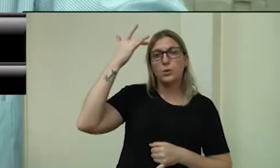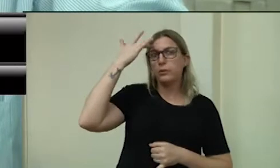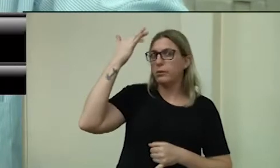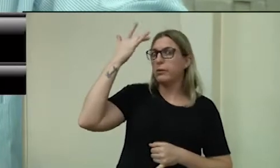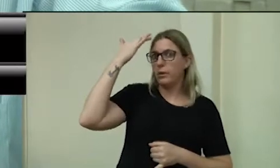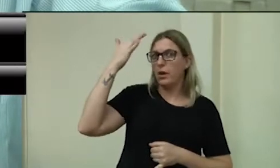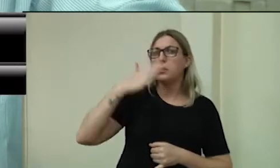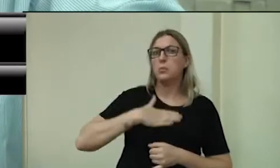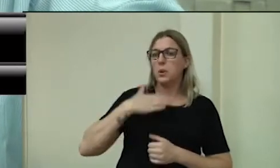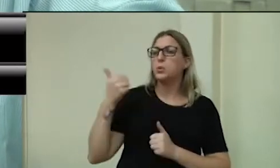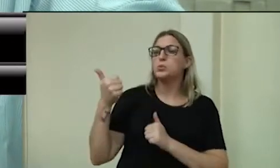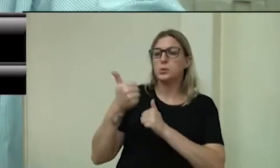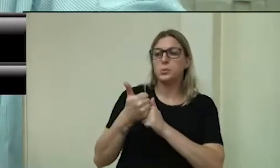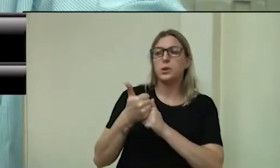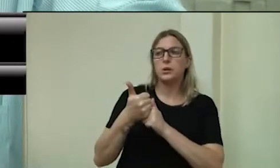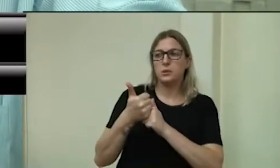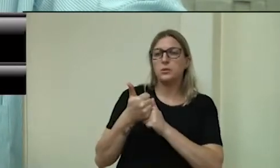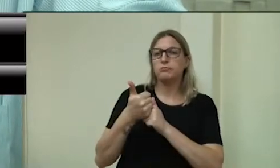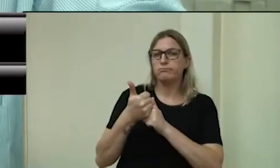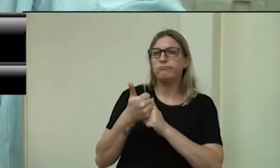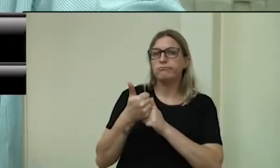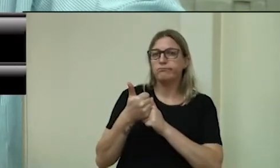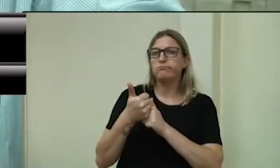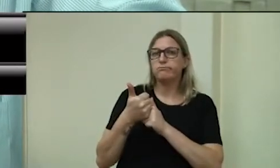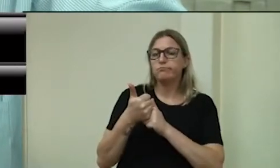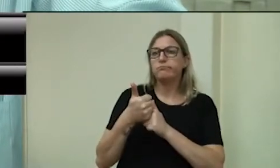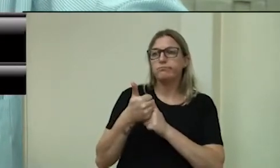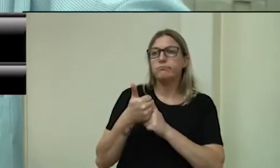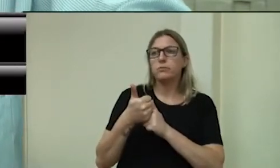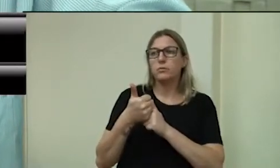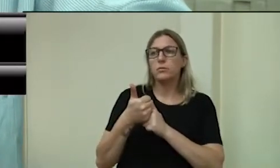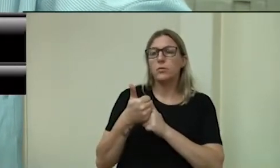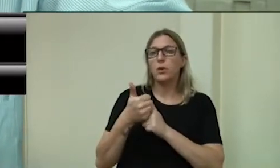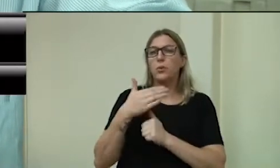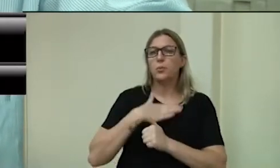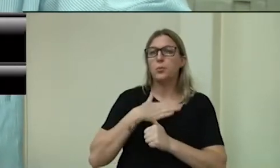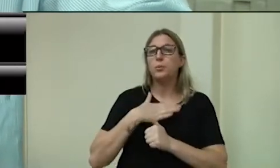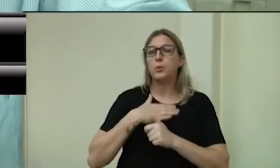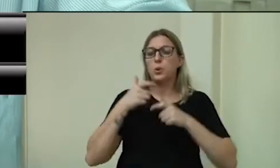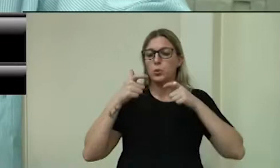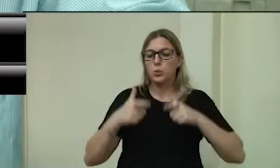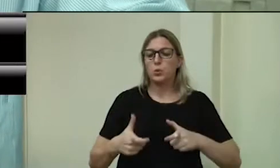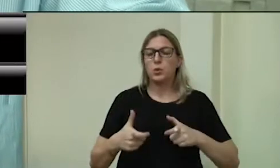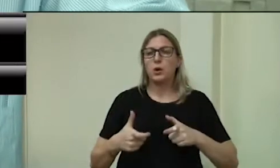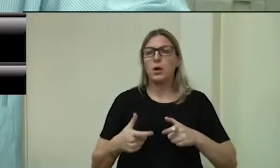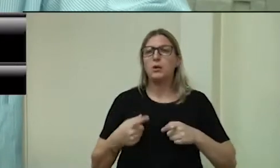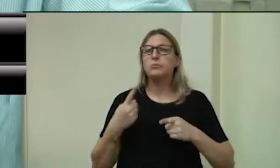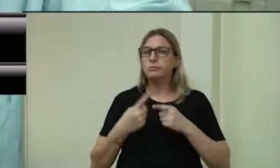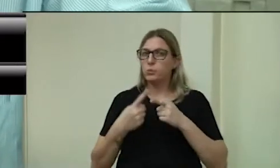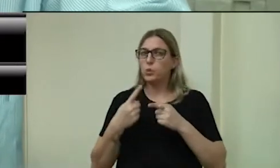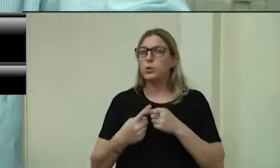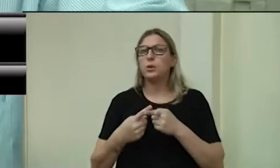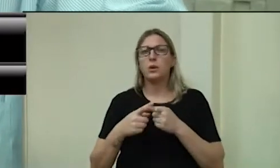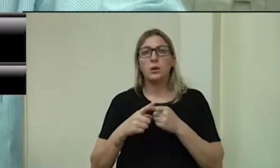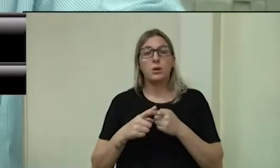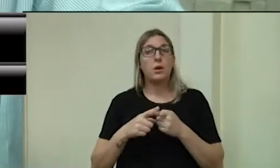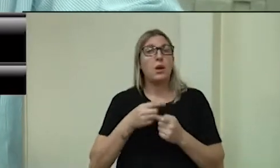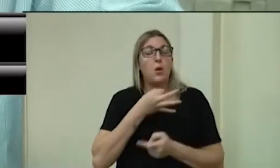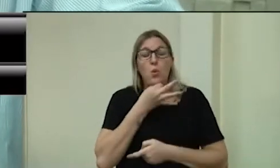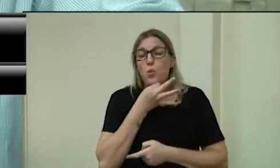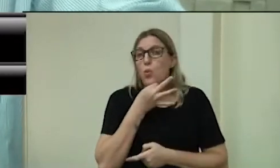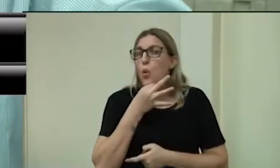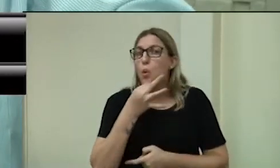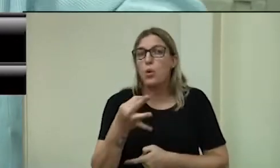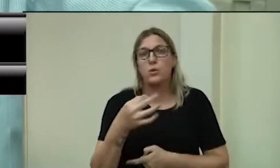porque é muito triste. Isso aqui é uma coisa que, principalmente, que o cara que passa dos 60, é muito terrível.